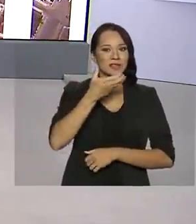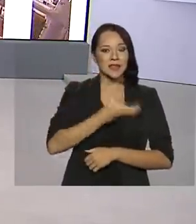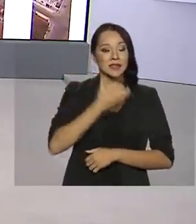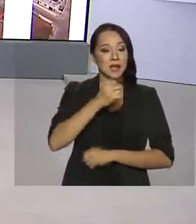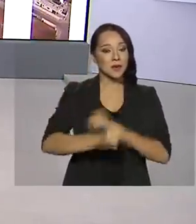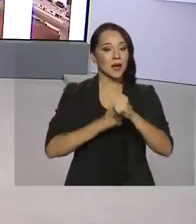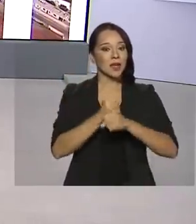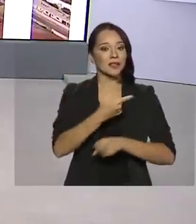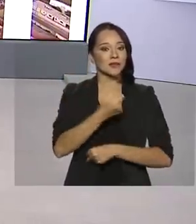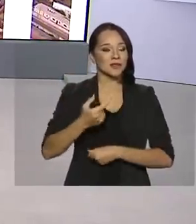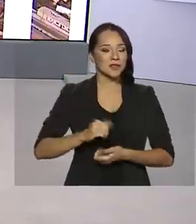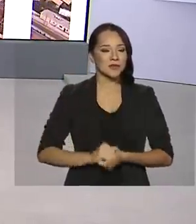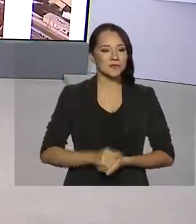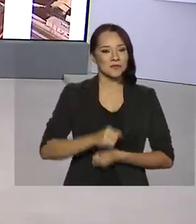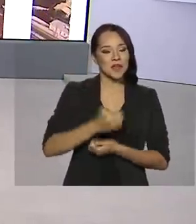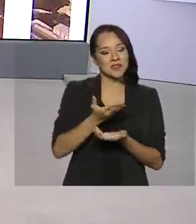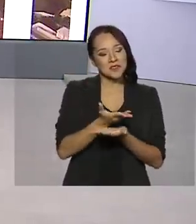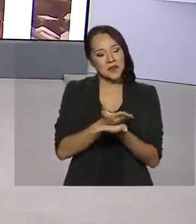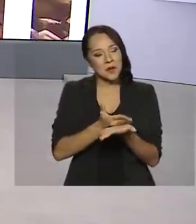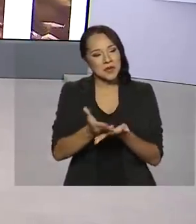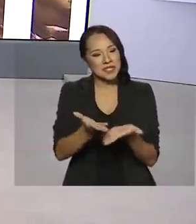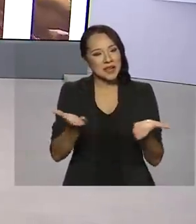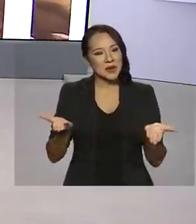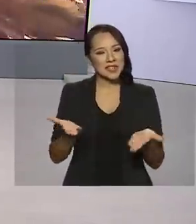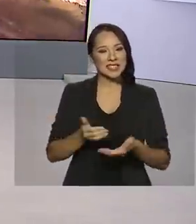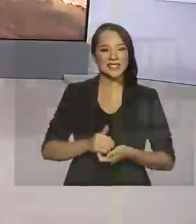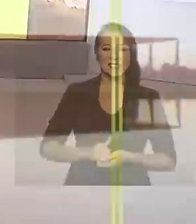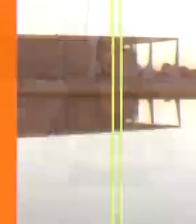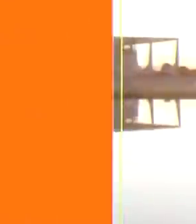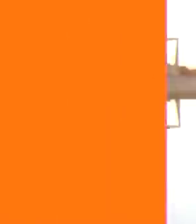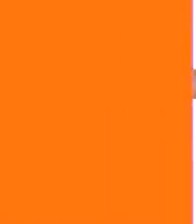dezembro de 2021. O Brasil em Dia está começando.